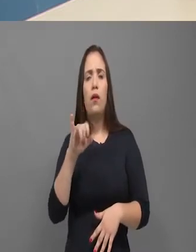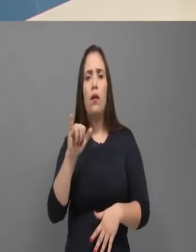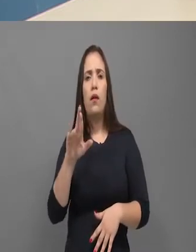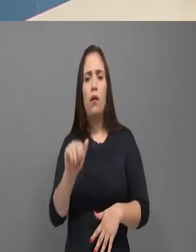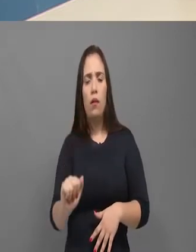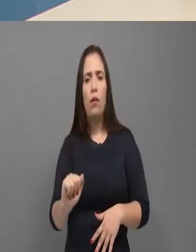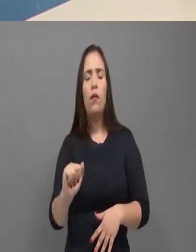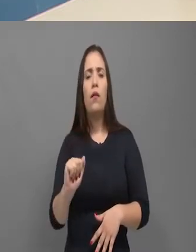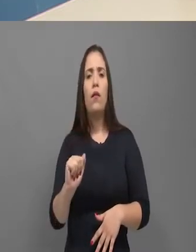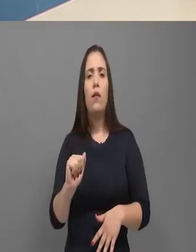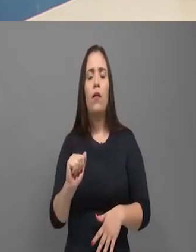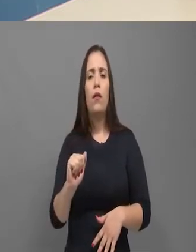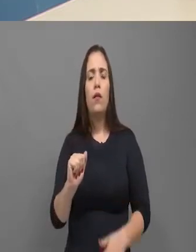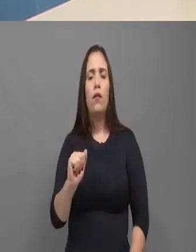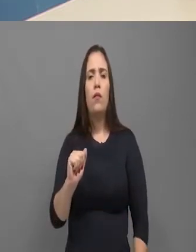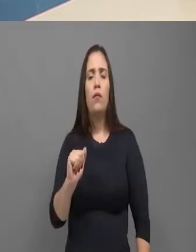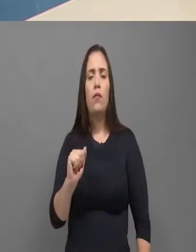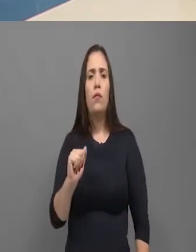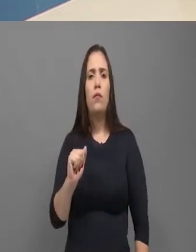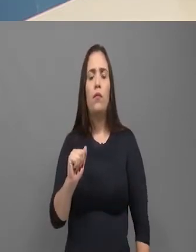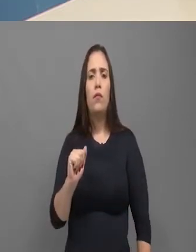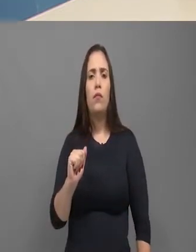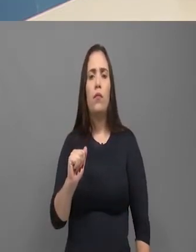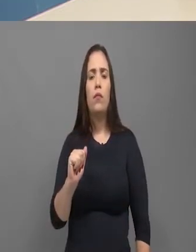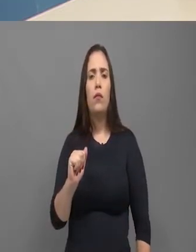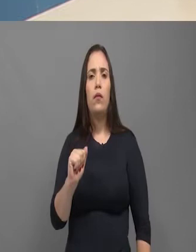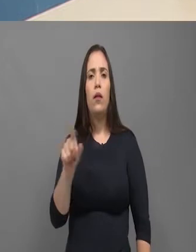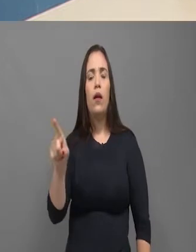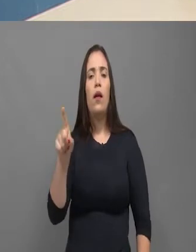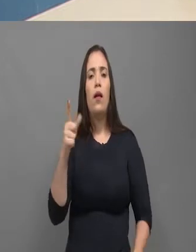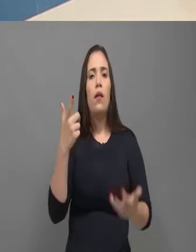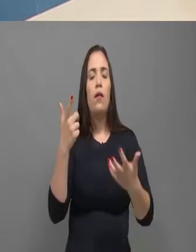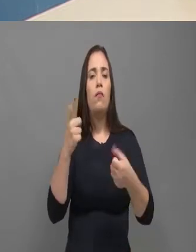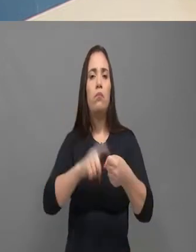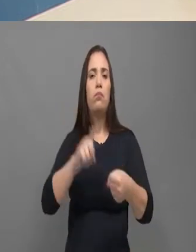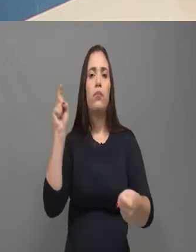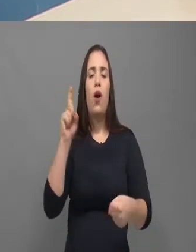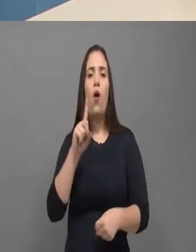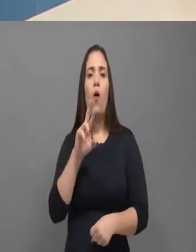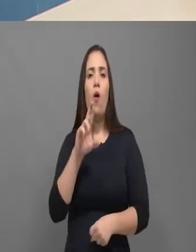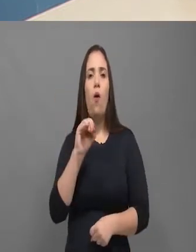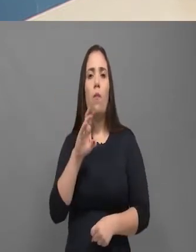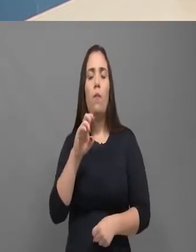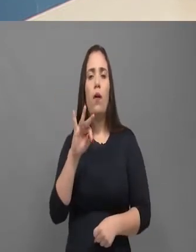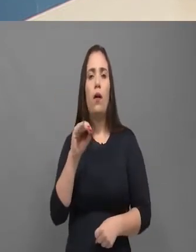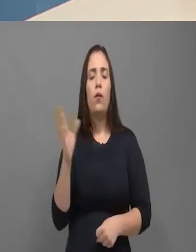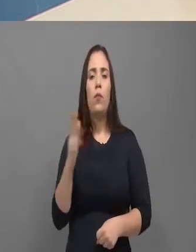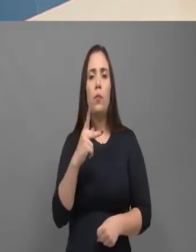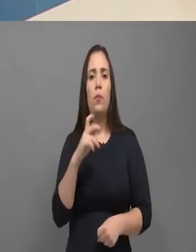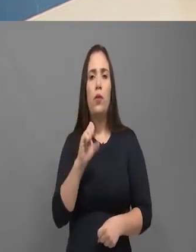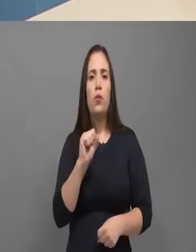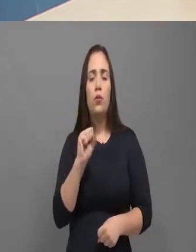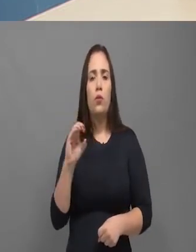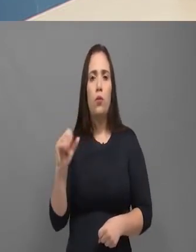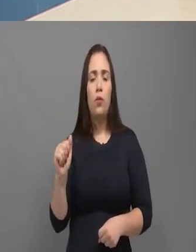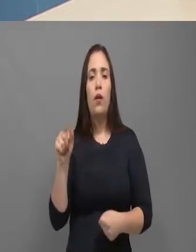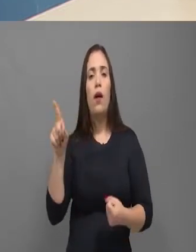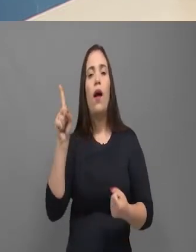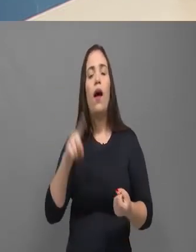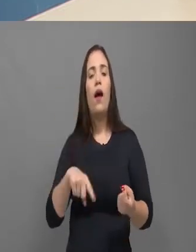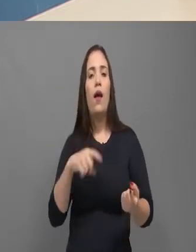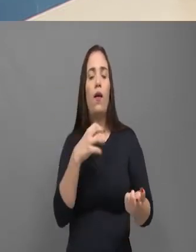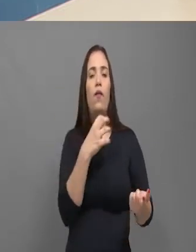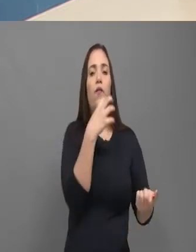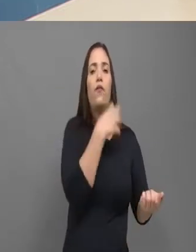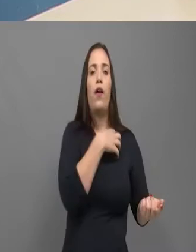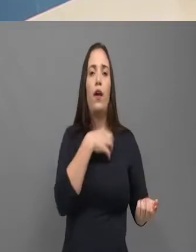sem cadeira. Como é o está vendo isso? Eu sei que o senhor apoia o governador Camilo Santana, mas como é o está vendo esse movimento aí da